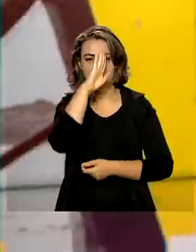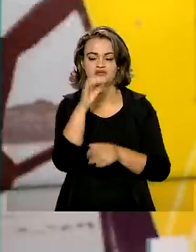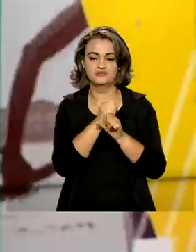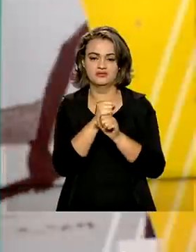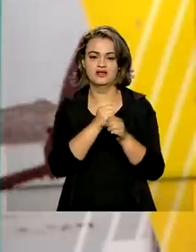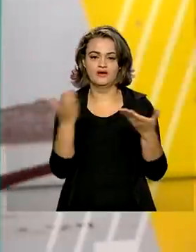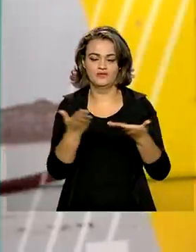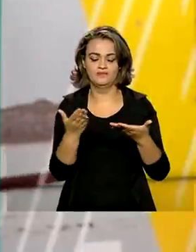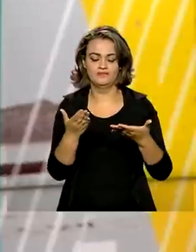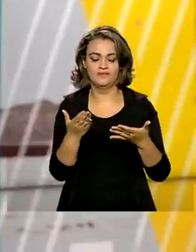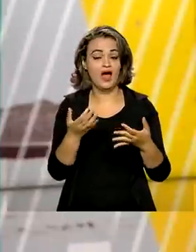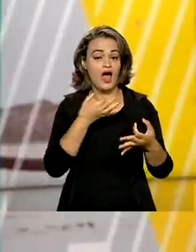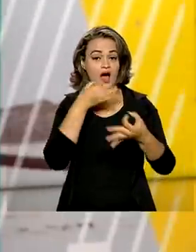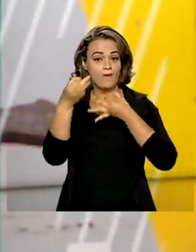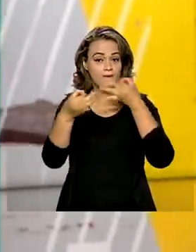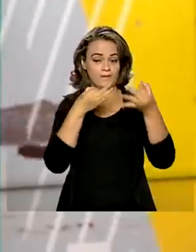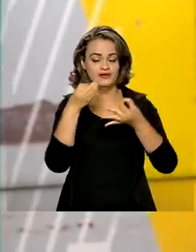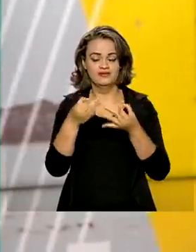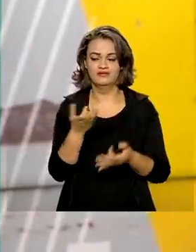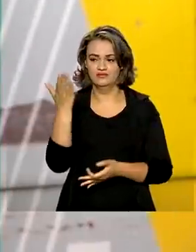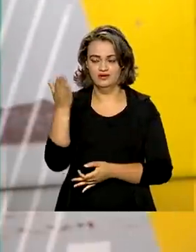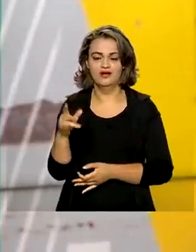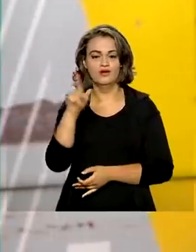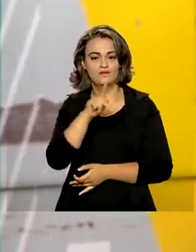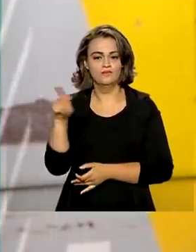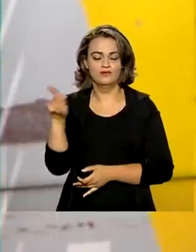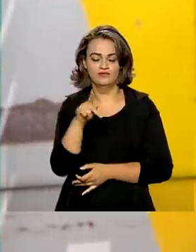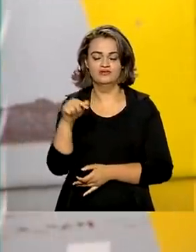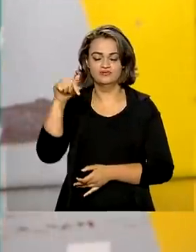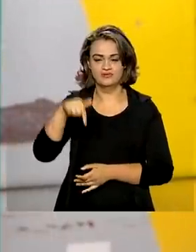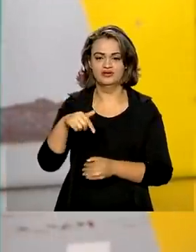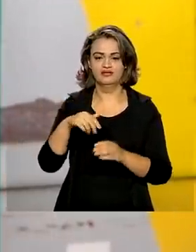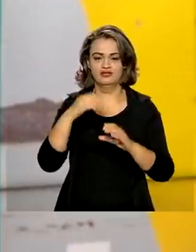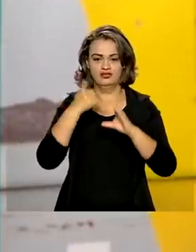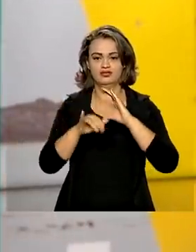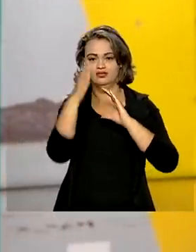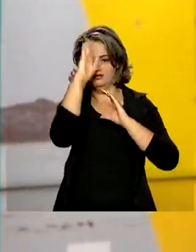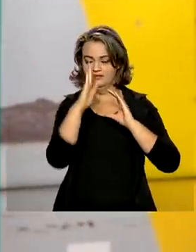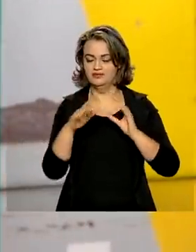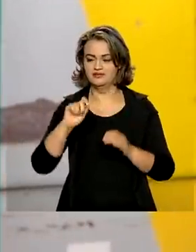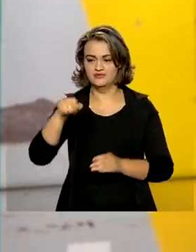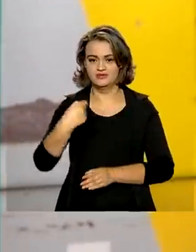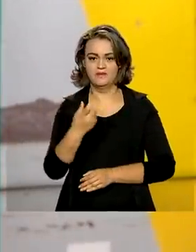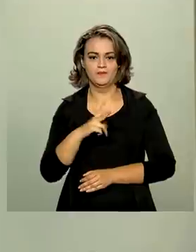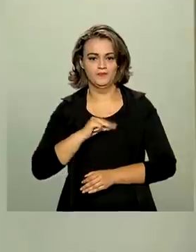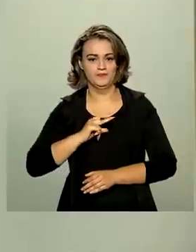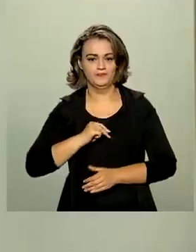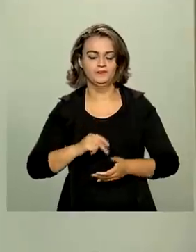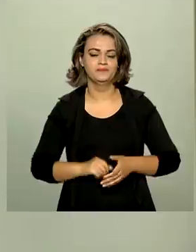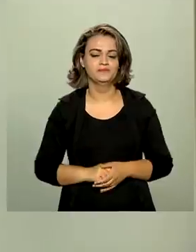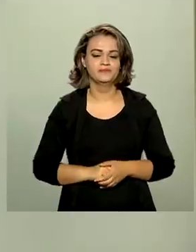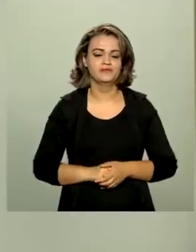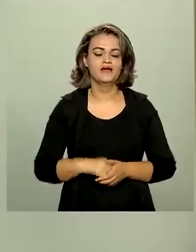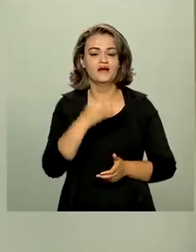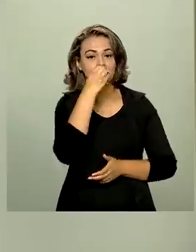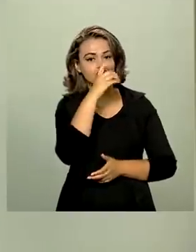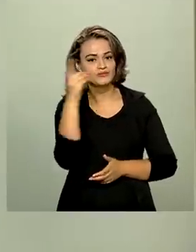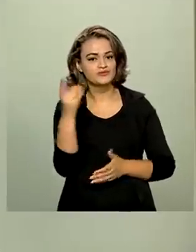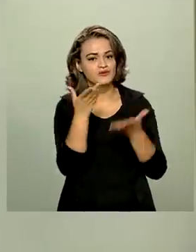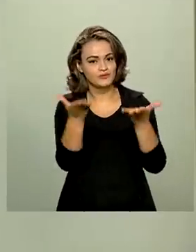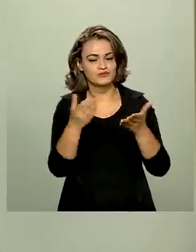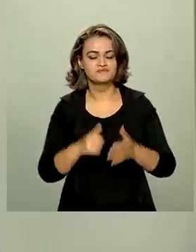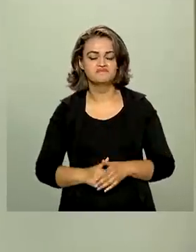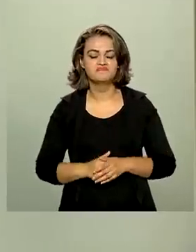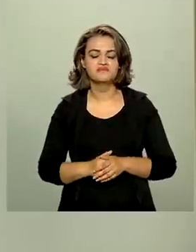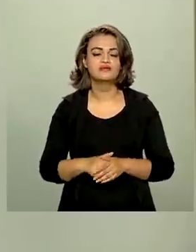ano. Quem analisa os números é o cientista político e comentarista aqui da TV Brasil, Ricardo Caldas. Bom dia, bom dia a todos.